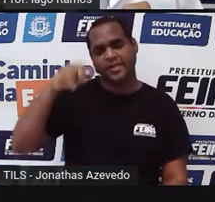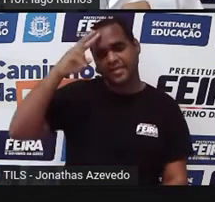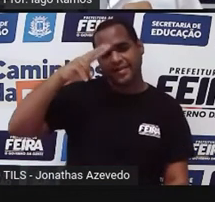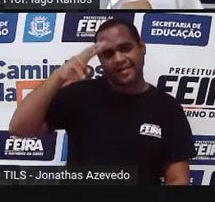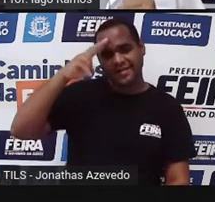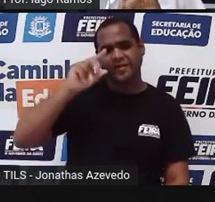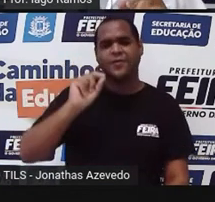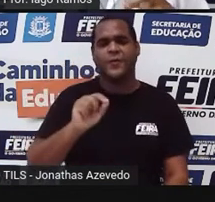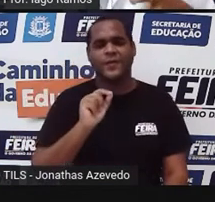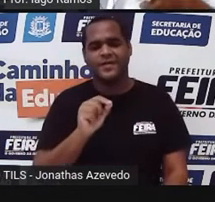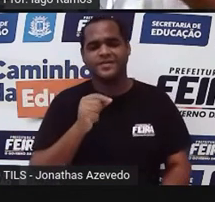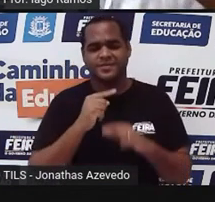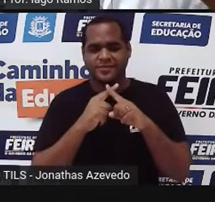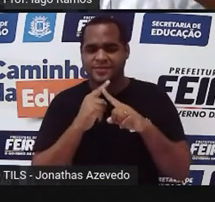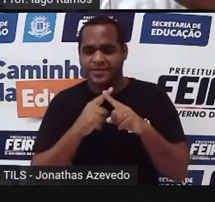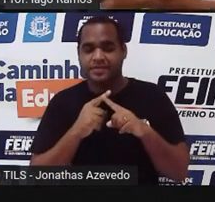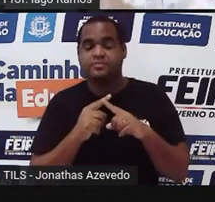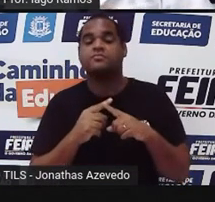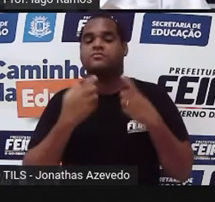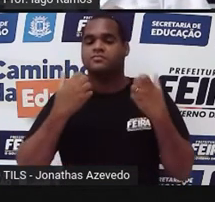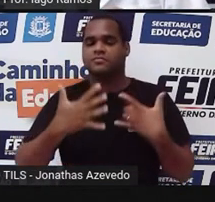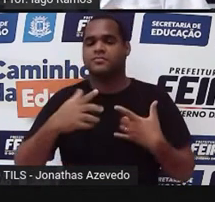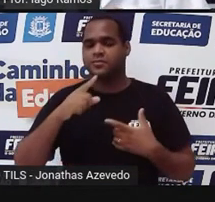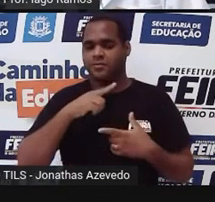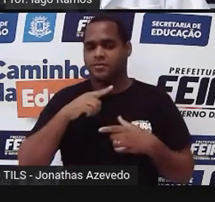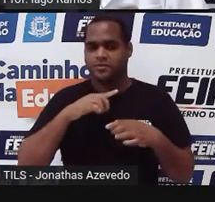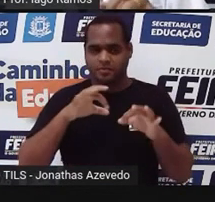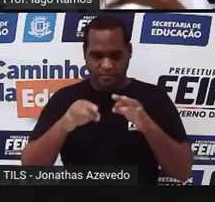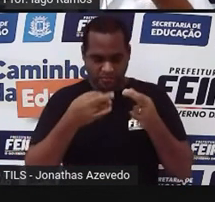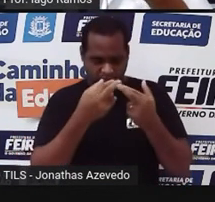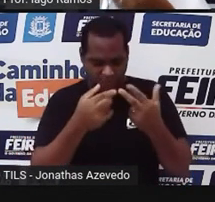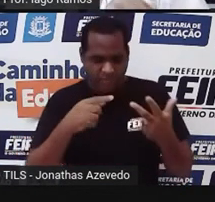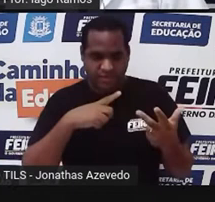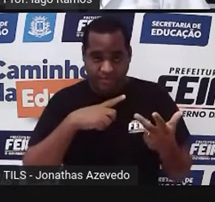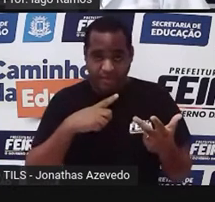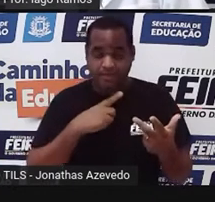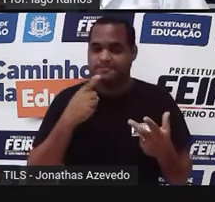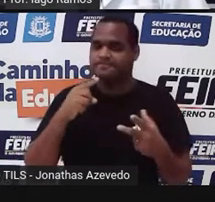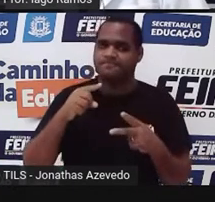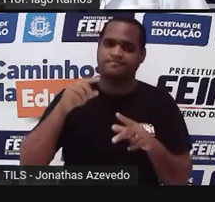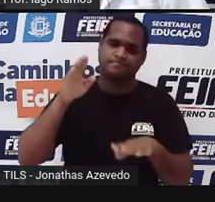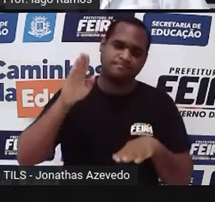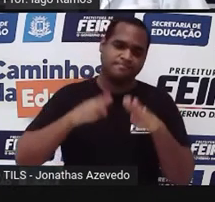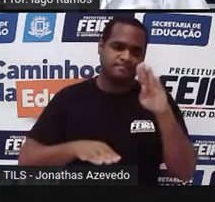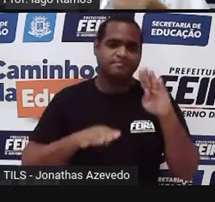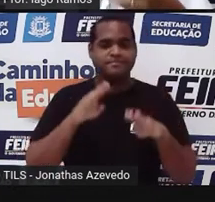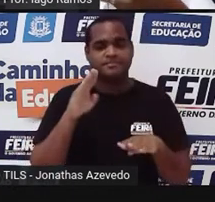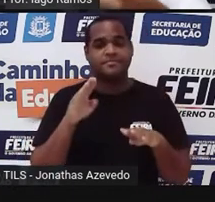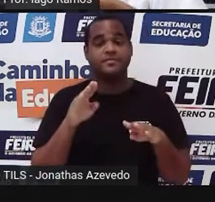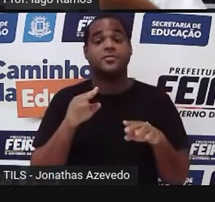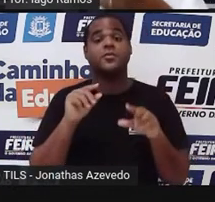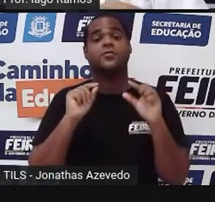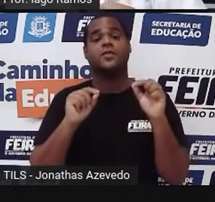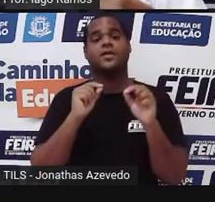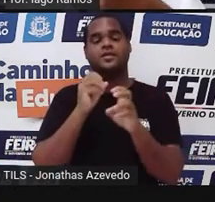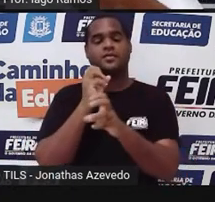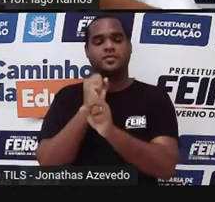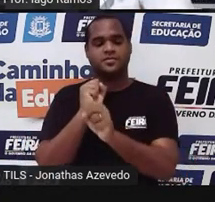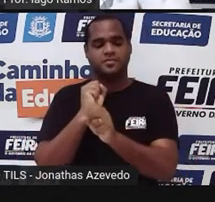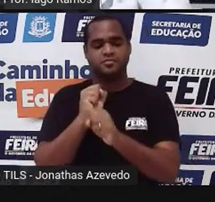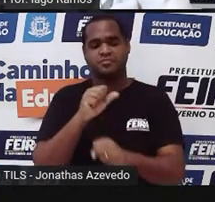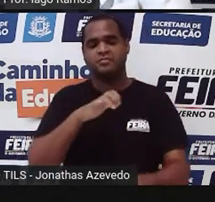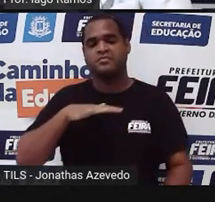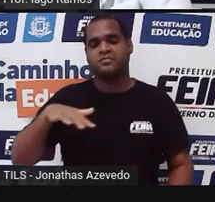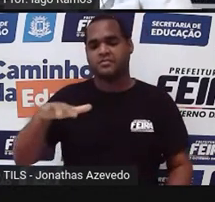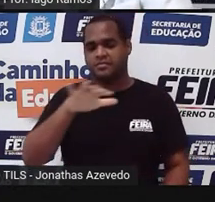disso? Porque o que a gente vai fazer agora vai depender desse cálculo de área de